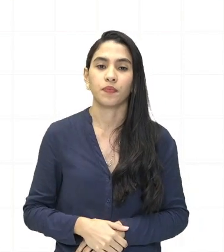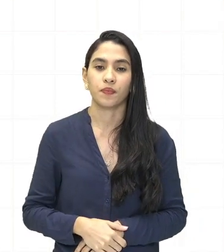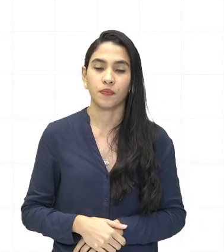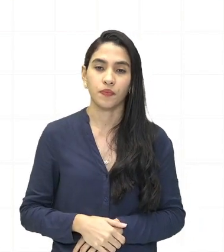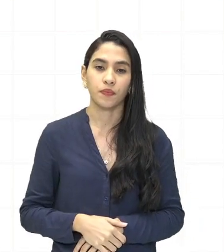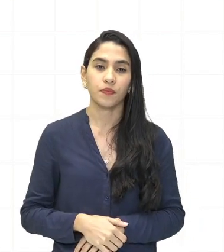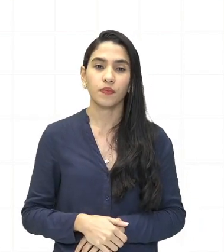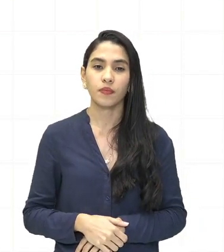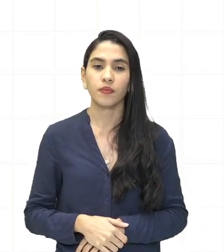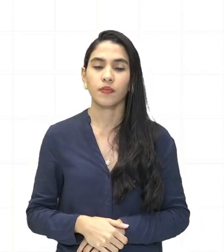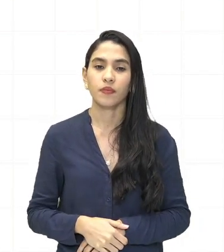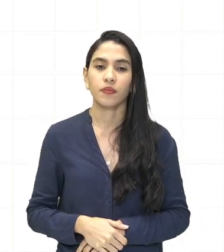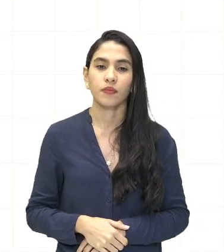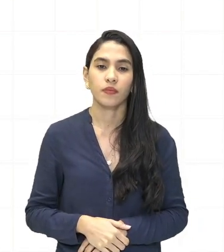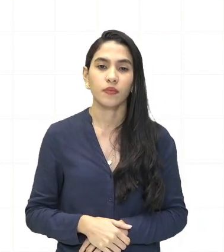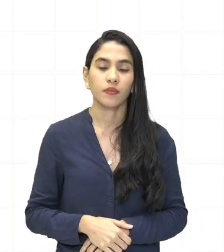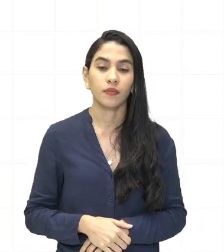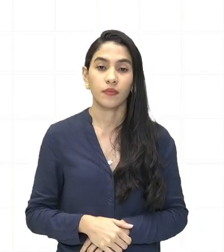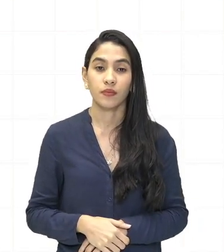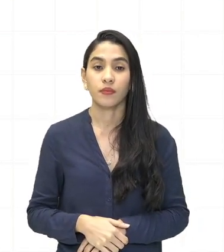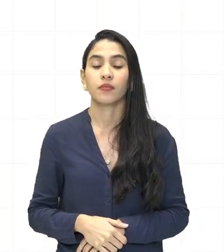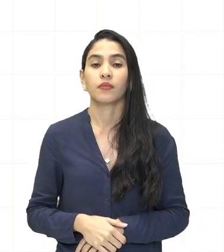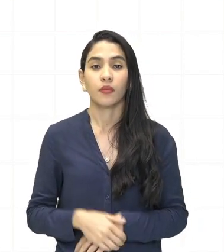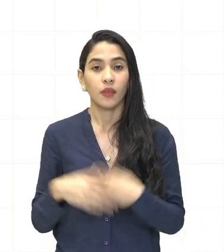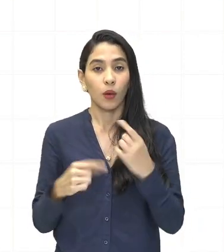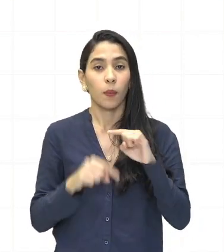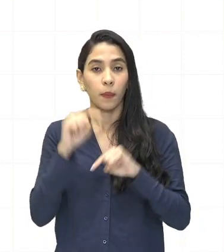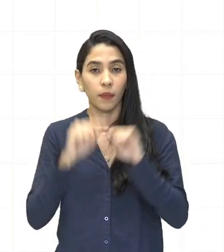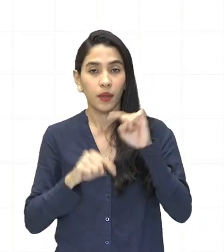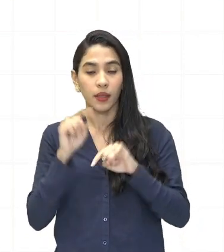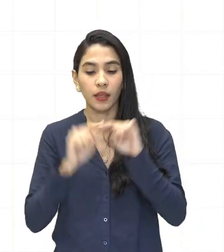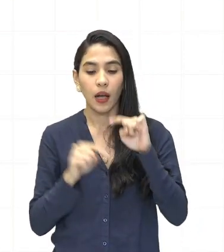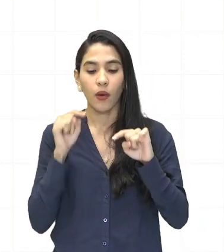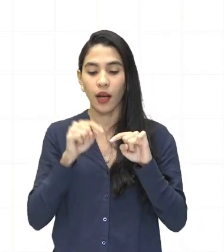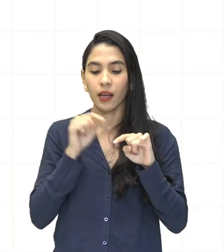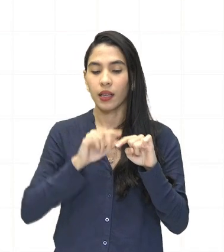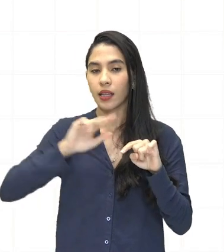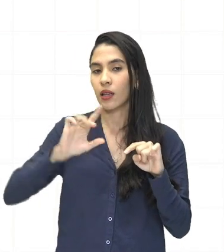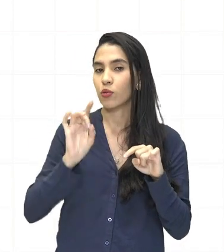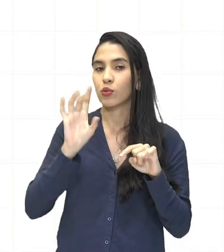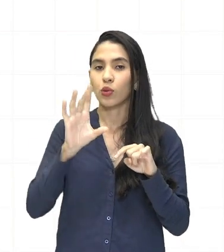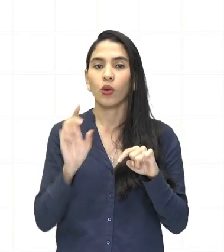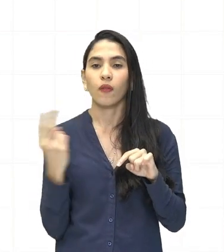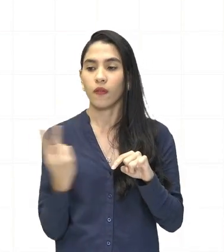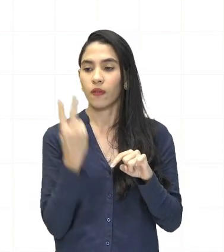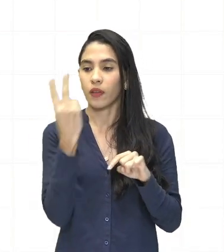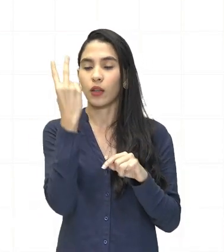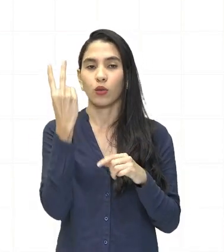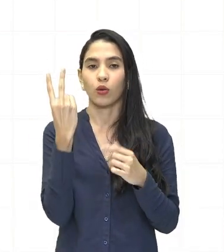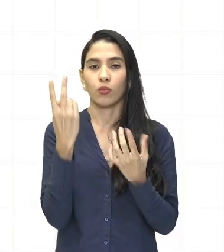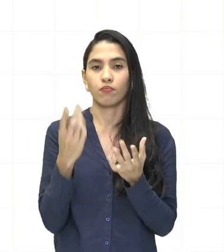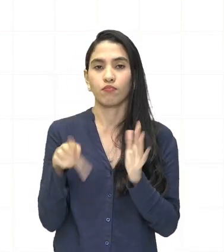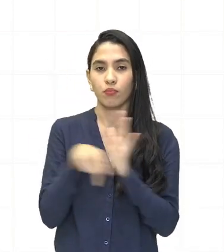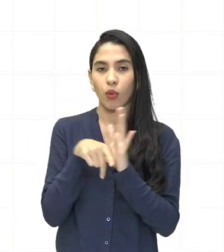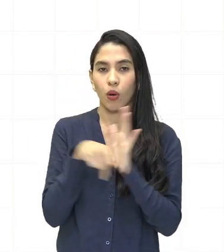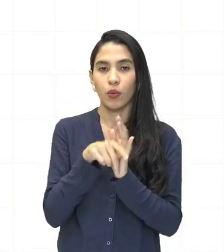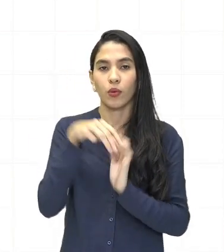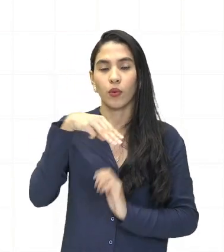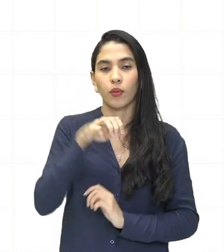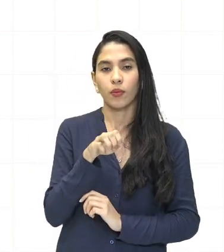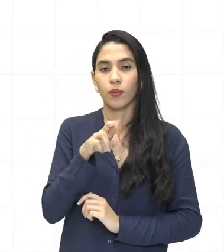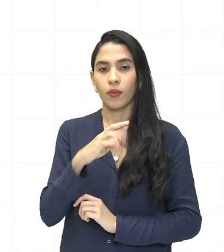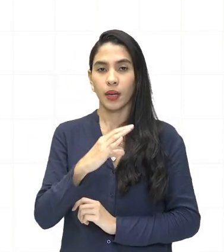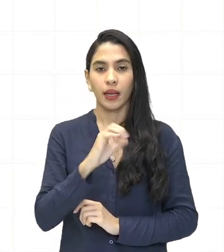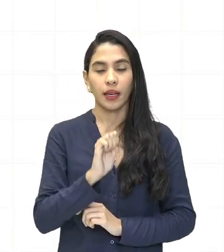Ou seja, o produto em si, ele não vai contar somente com o valor das mercadorias que